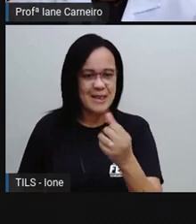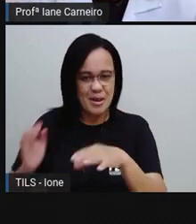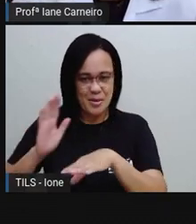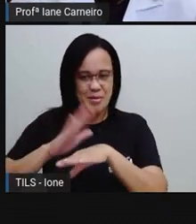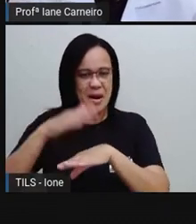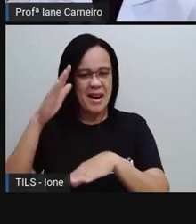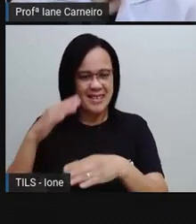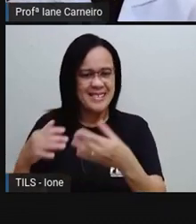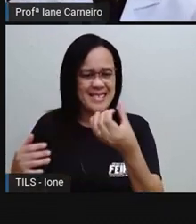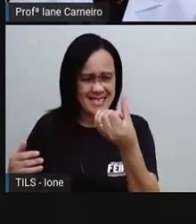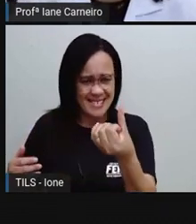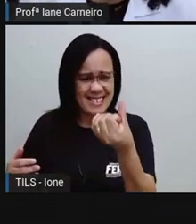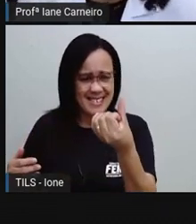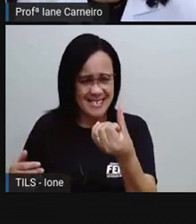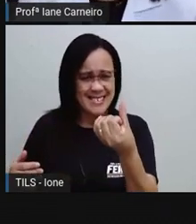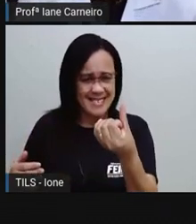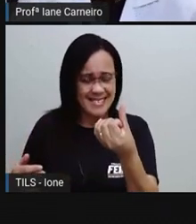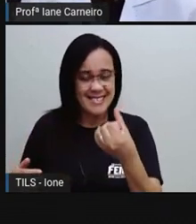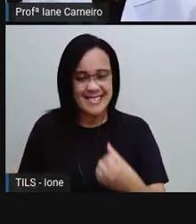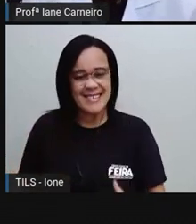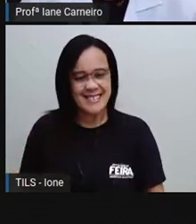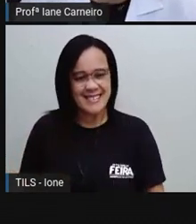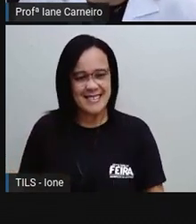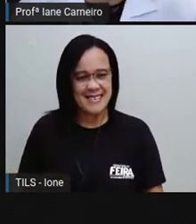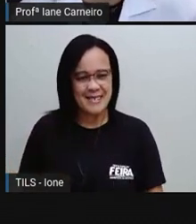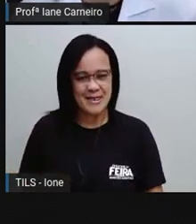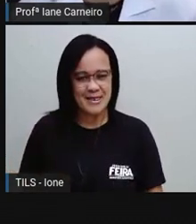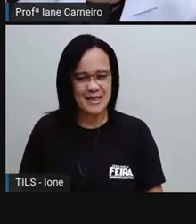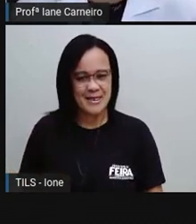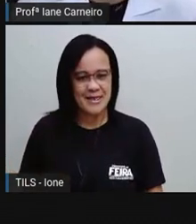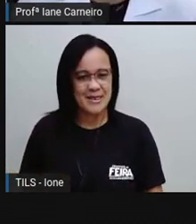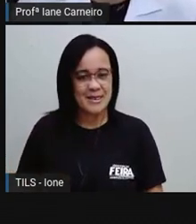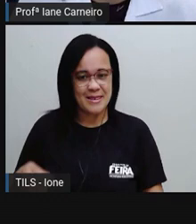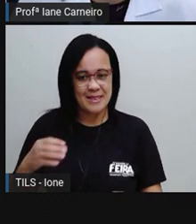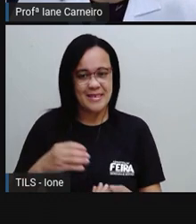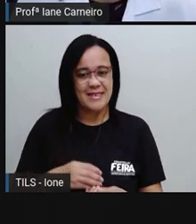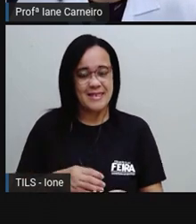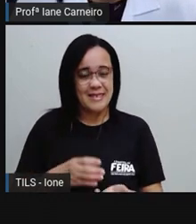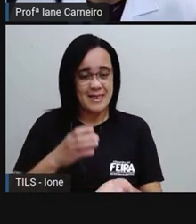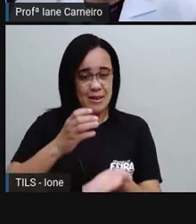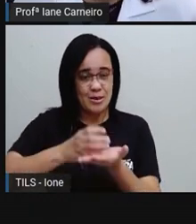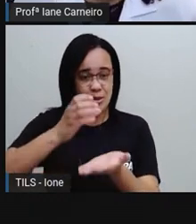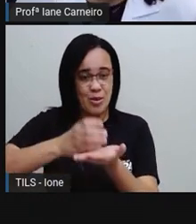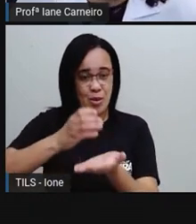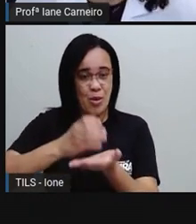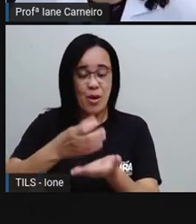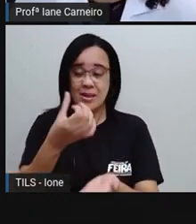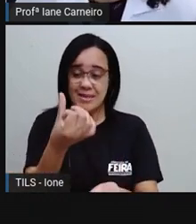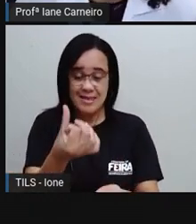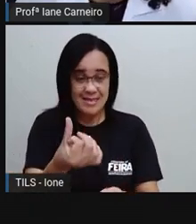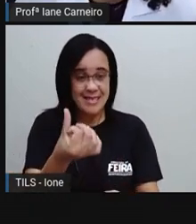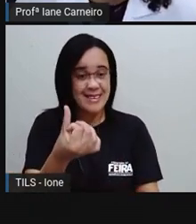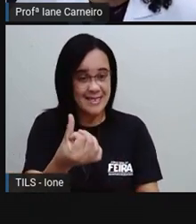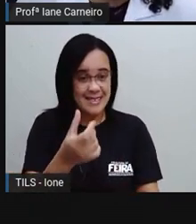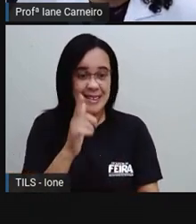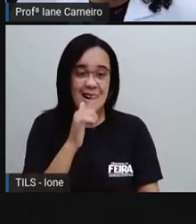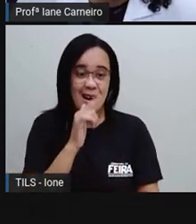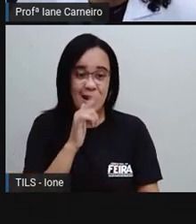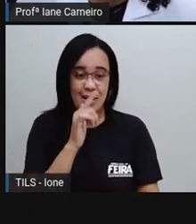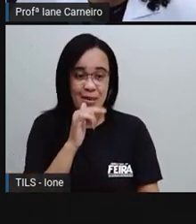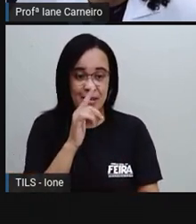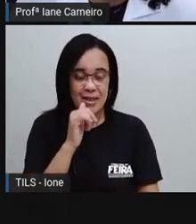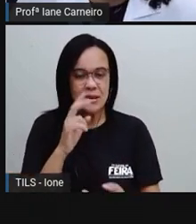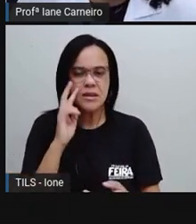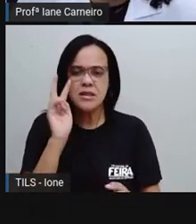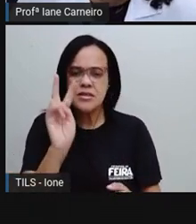vou beber esse copo agora que eu vou ser o vencedor. Né? E aí, ó, ele bebeu seis copos. Então, se a gente for